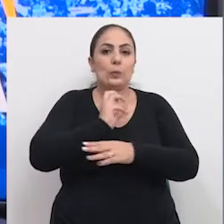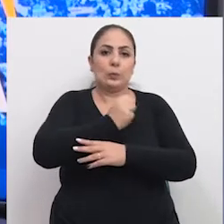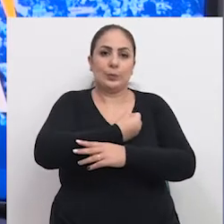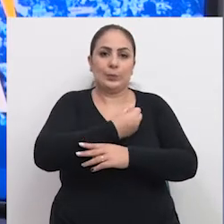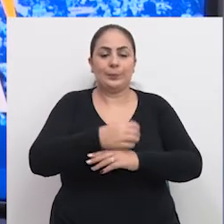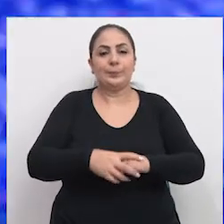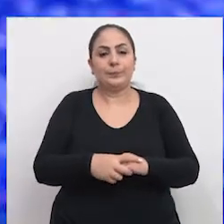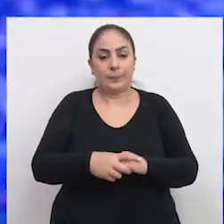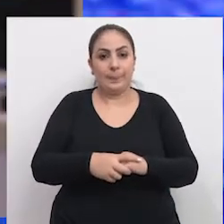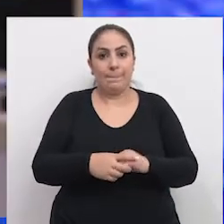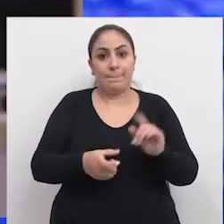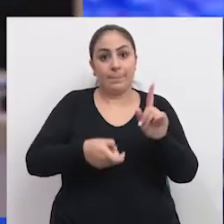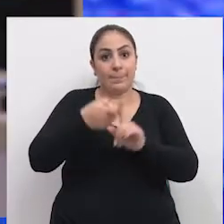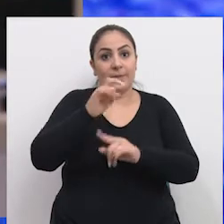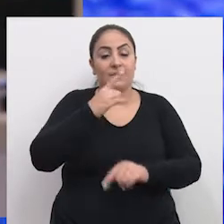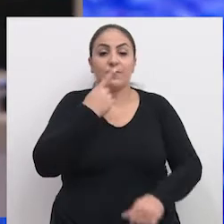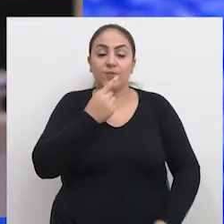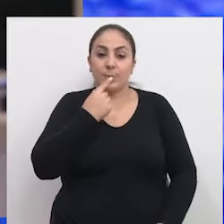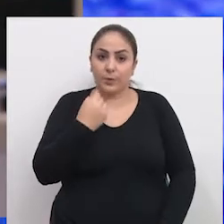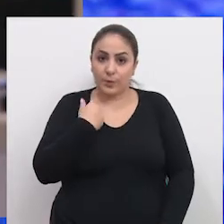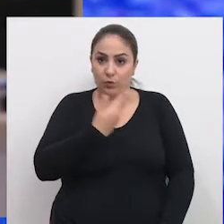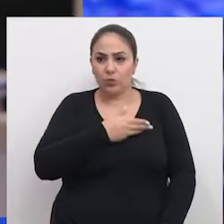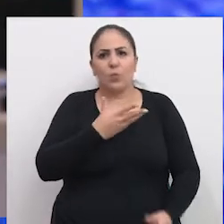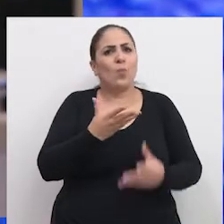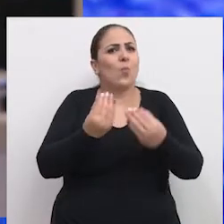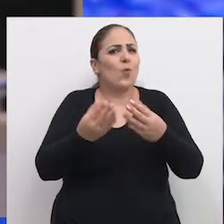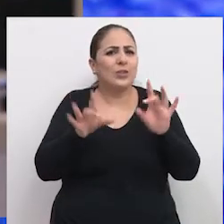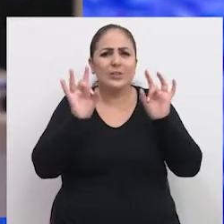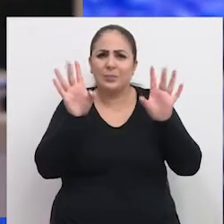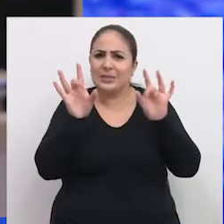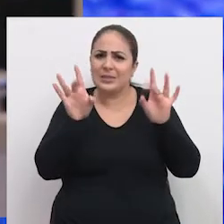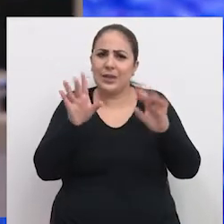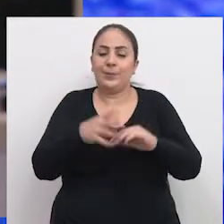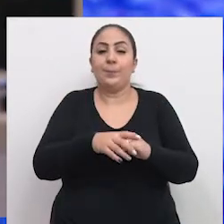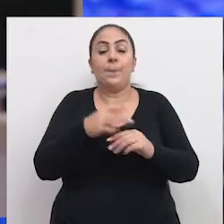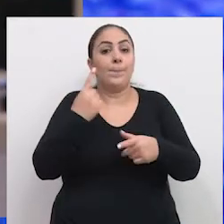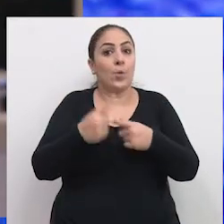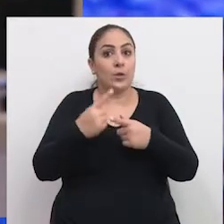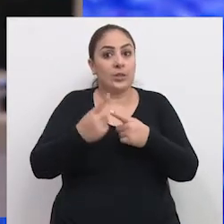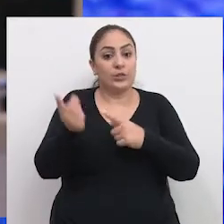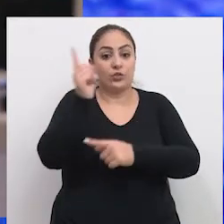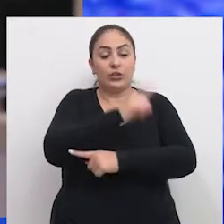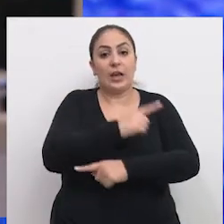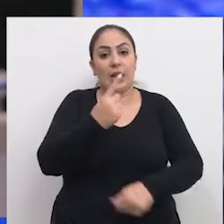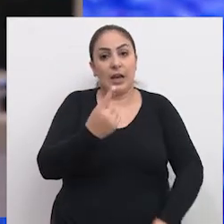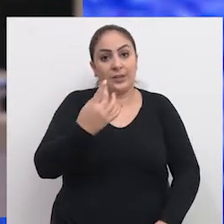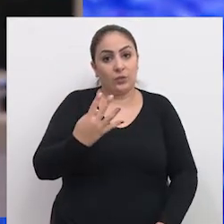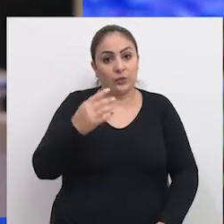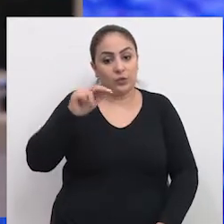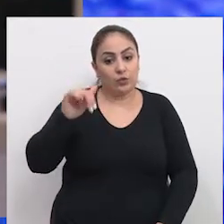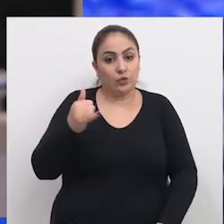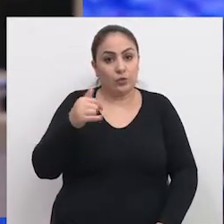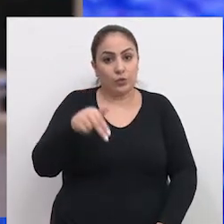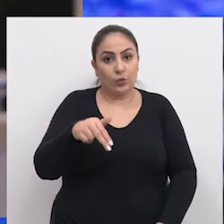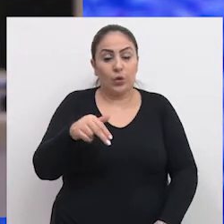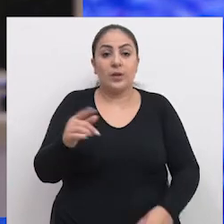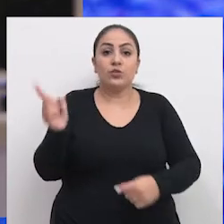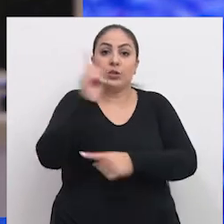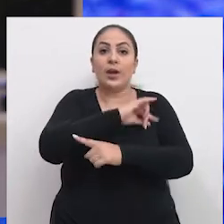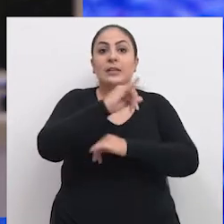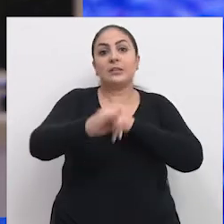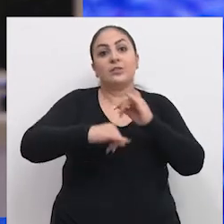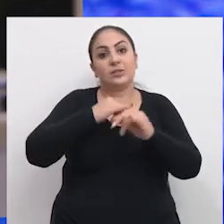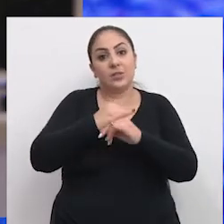estes números. O mês do Vermelho, para nós, é um mês muito especial, porque dia 14 de junho é o Dia